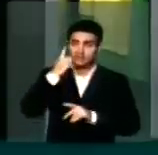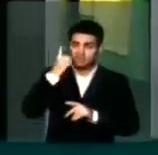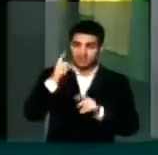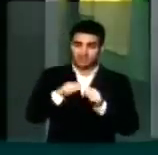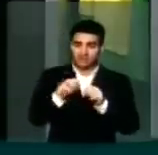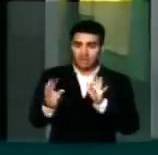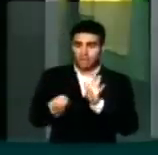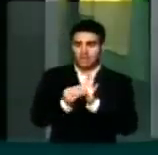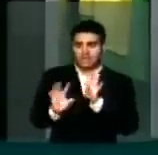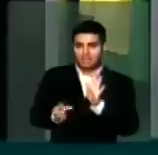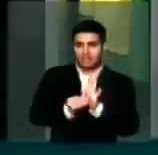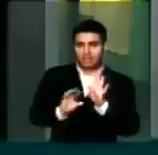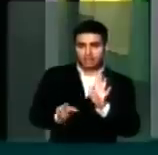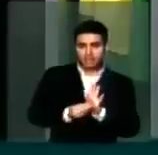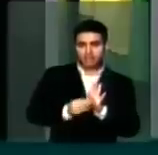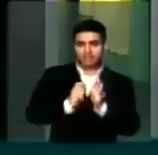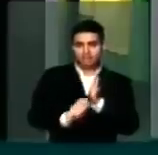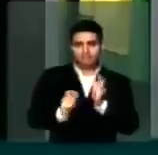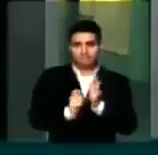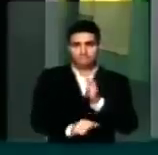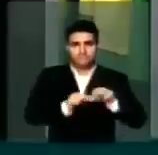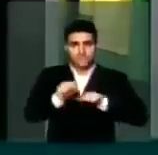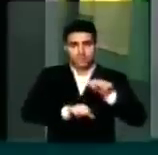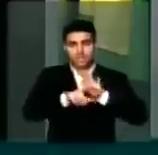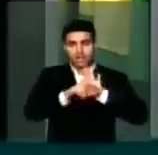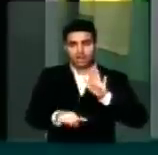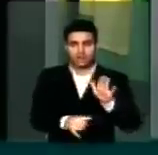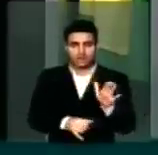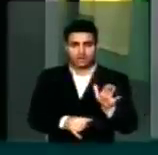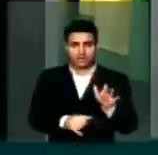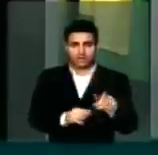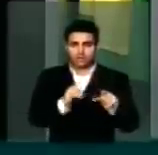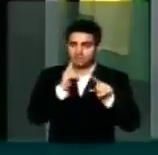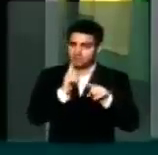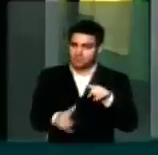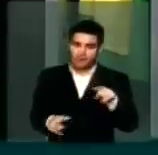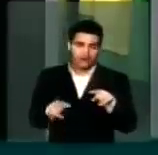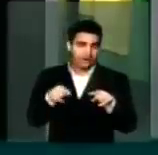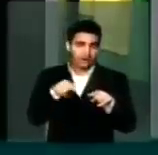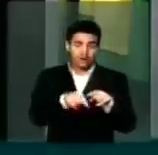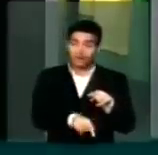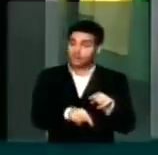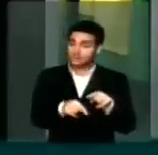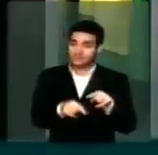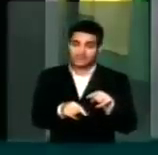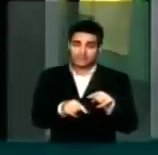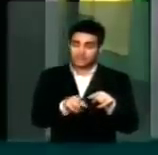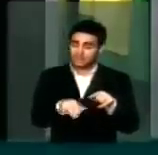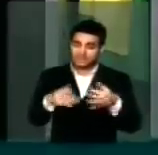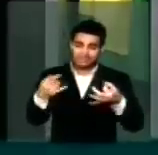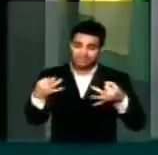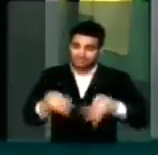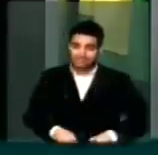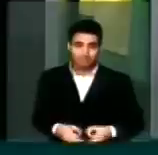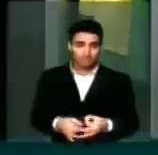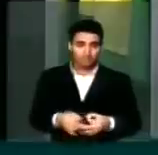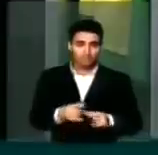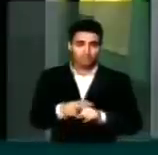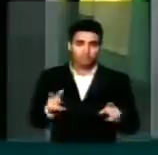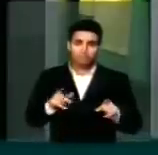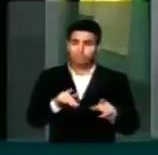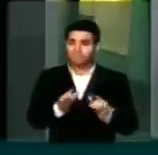é, na realidade, a expressão mais caduca da atividade legislativa. É o